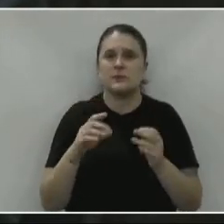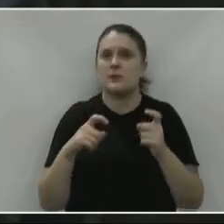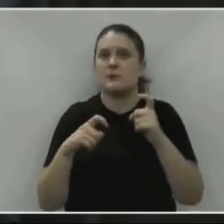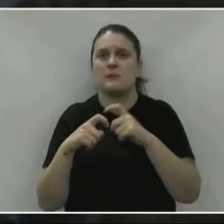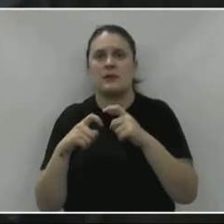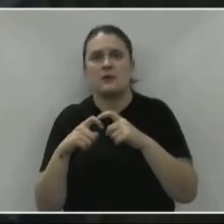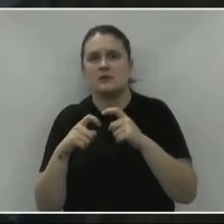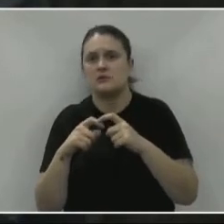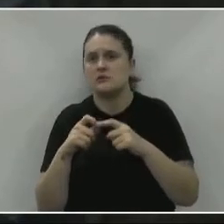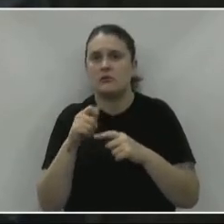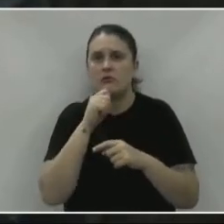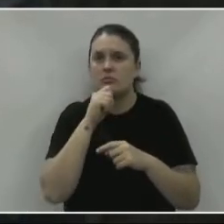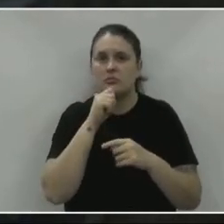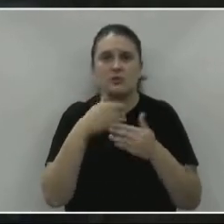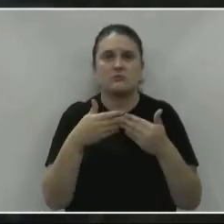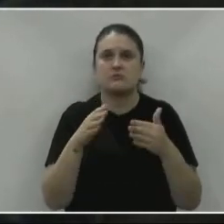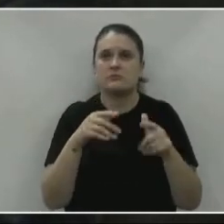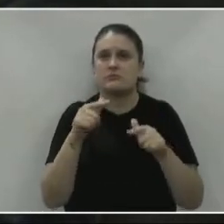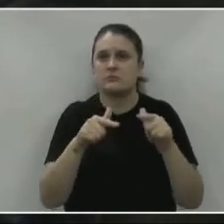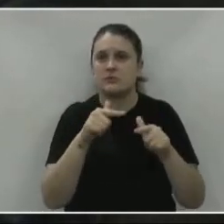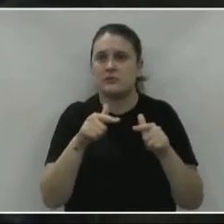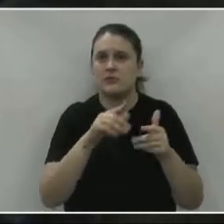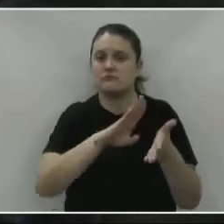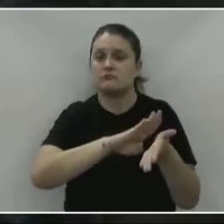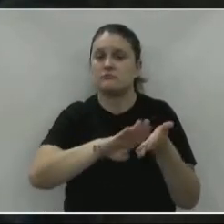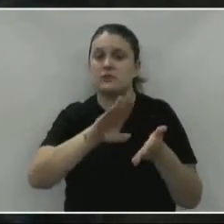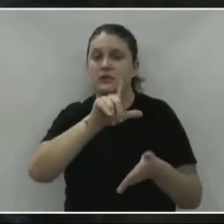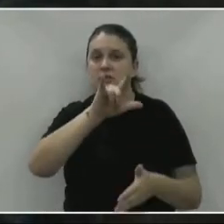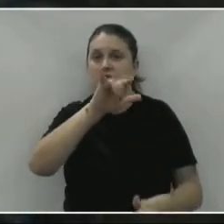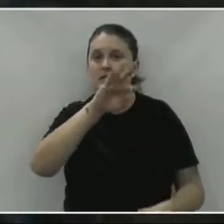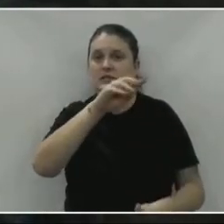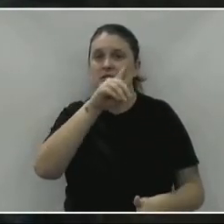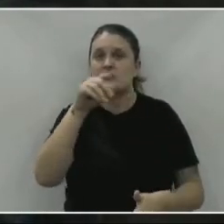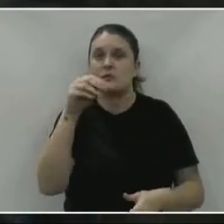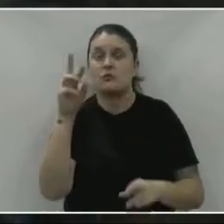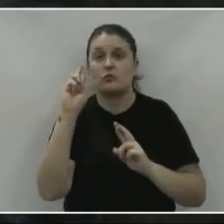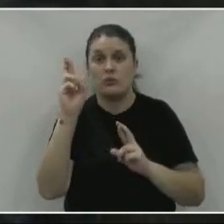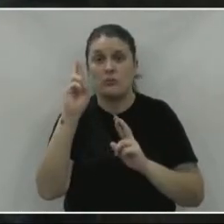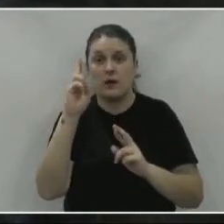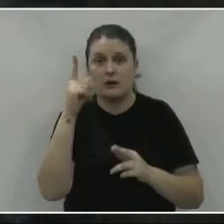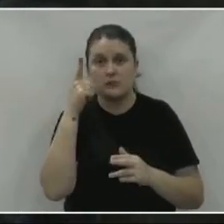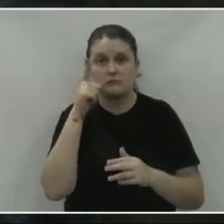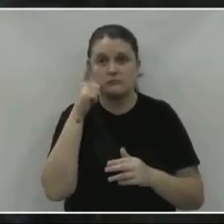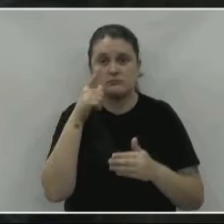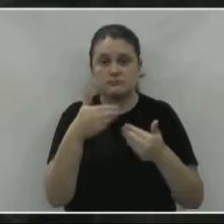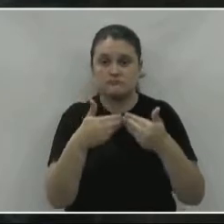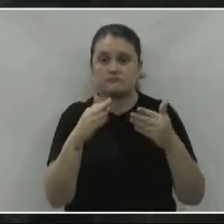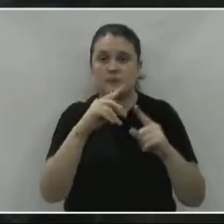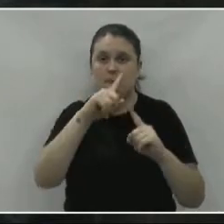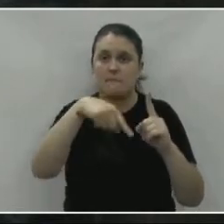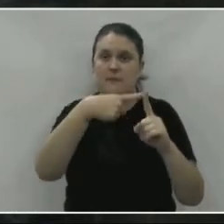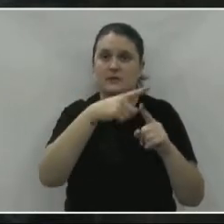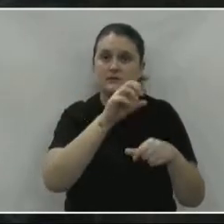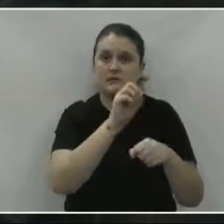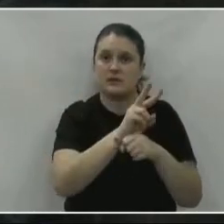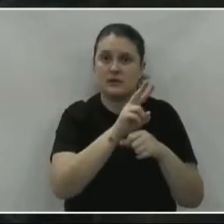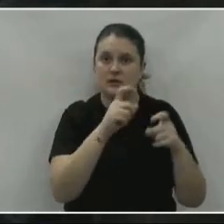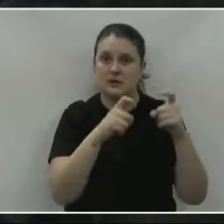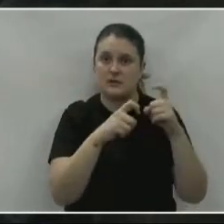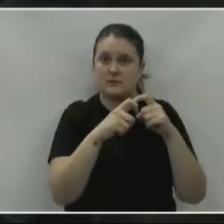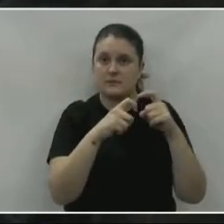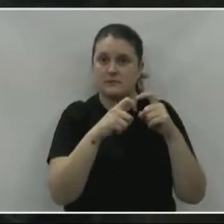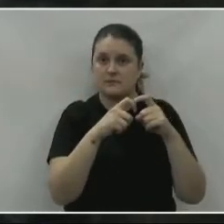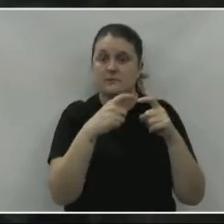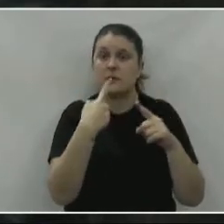médicos ali para trabalhar, agora com dispensa de licitação, a gente espera que tenha os médicos para atender a população, porque